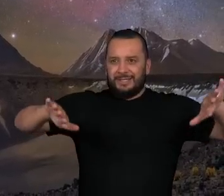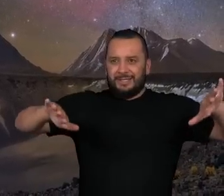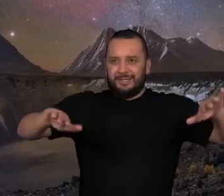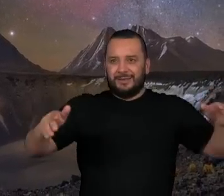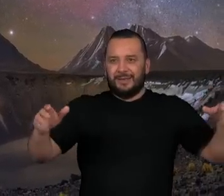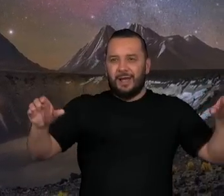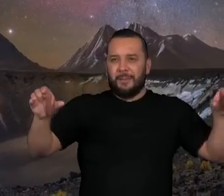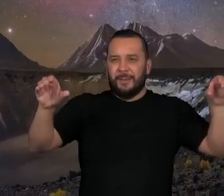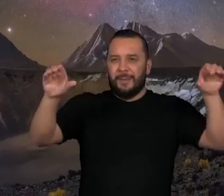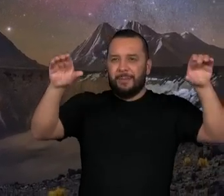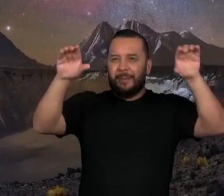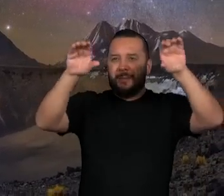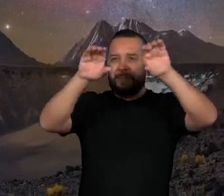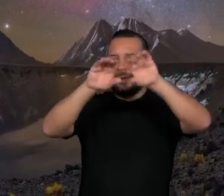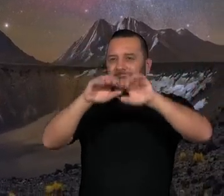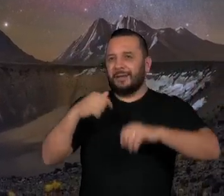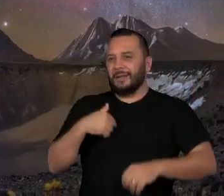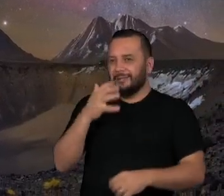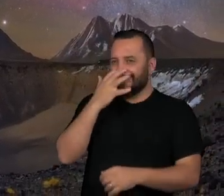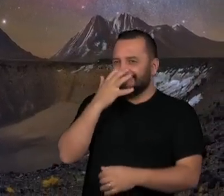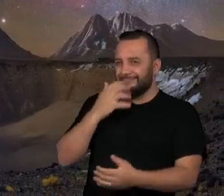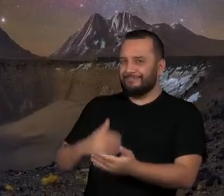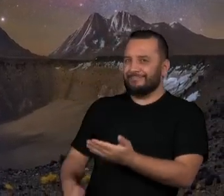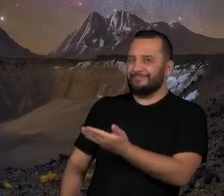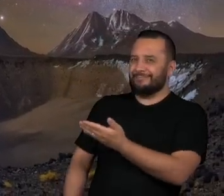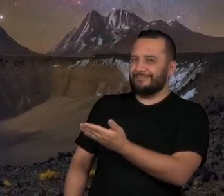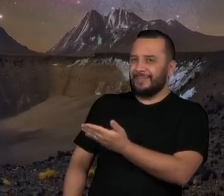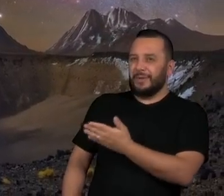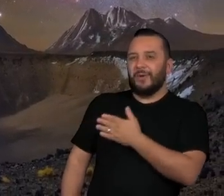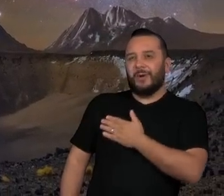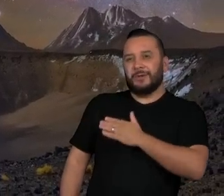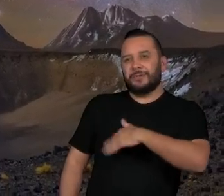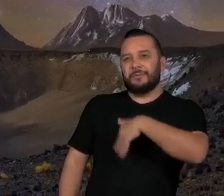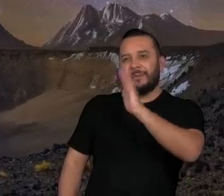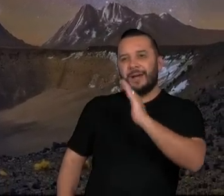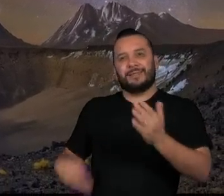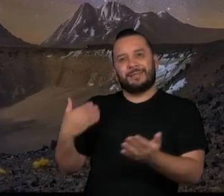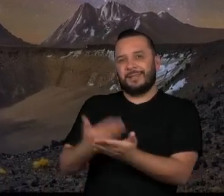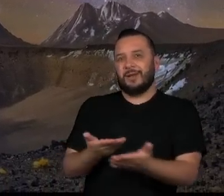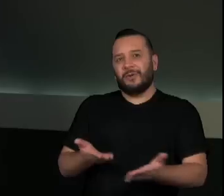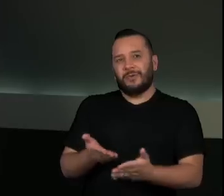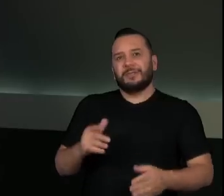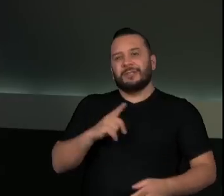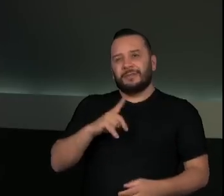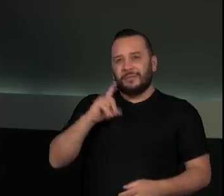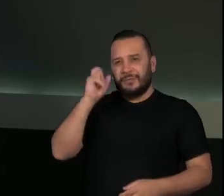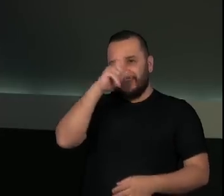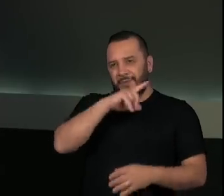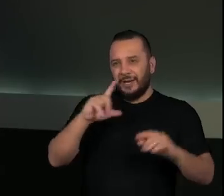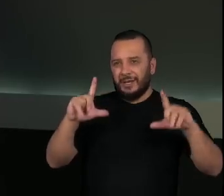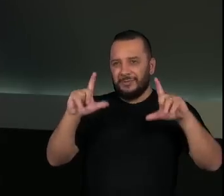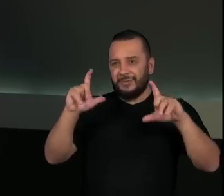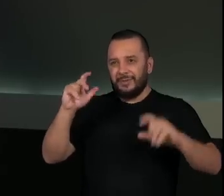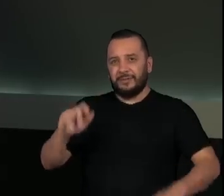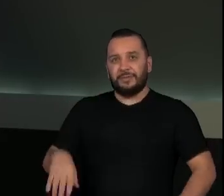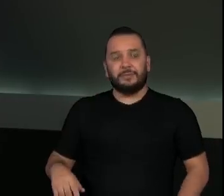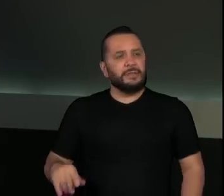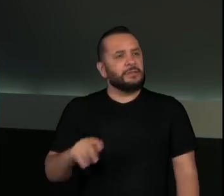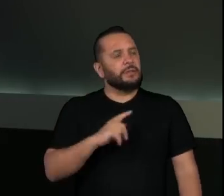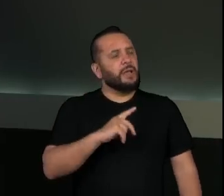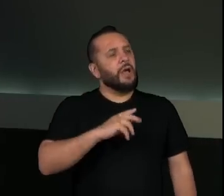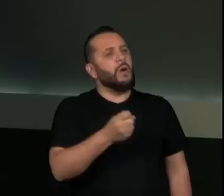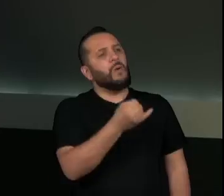cósmica. Essa é minha foto favorita que eu fiz até hoje, inclusive por conta das dificuldades de fazê-la. Eu vi que em algumas fotos você compõe